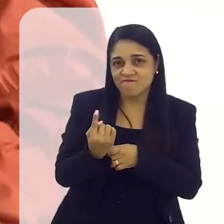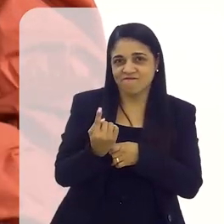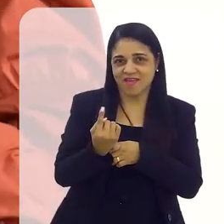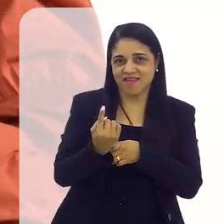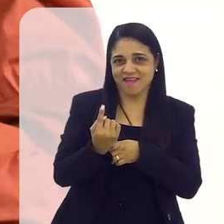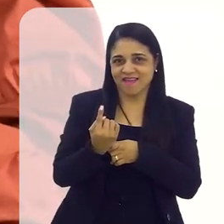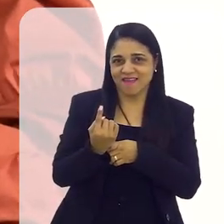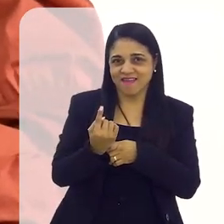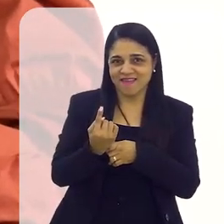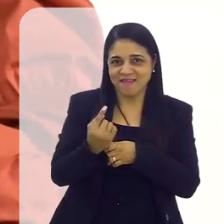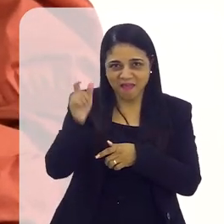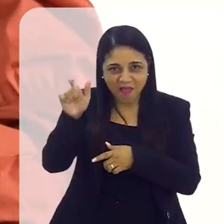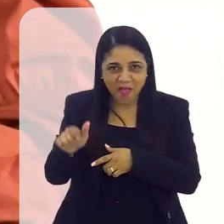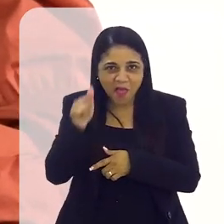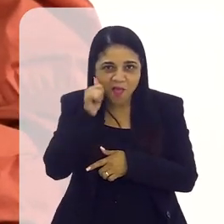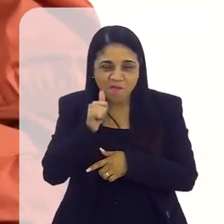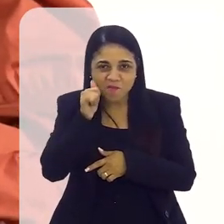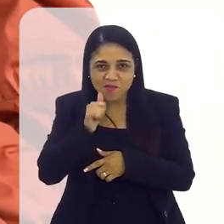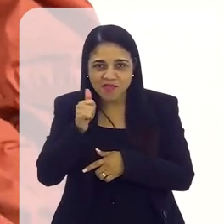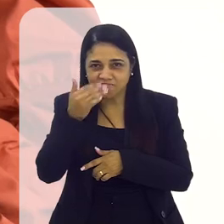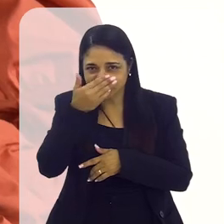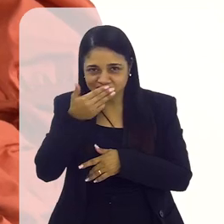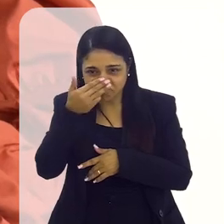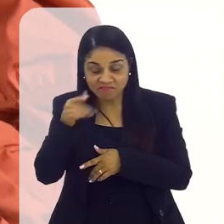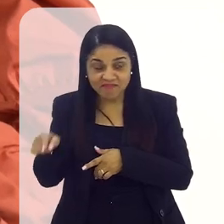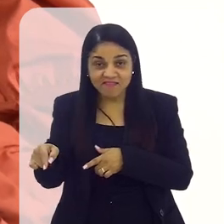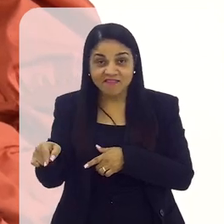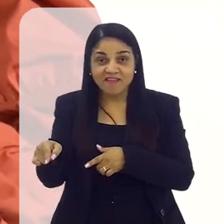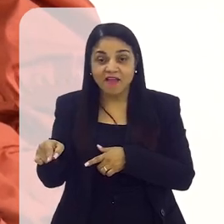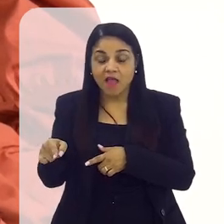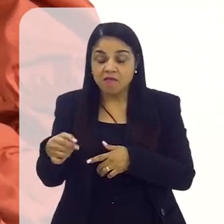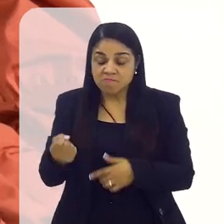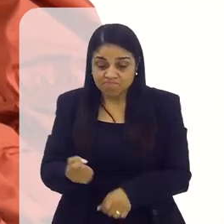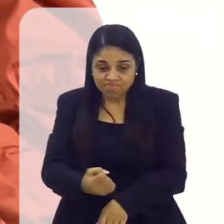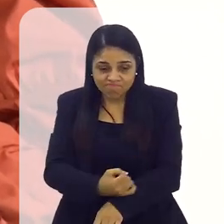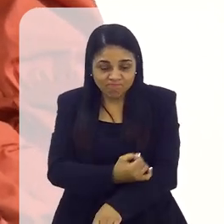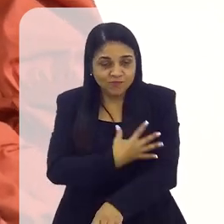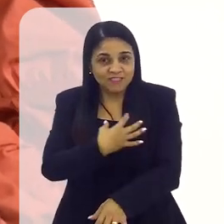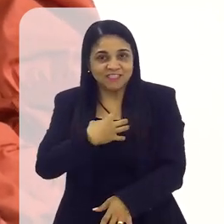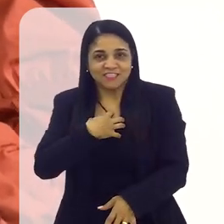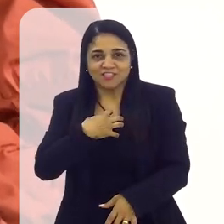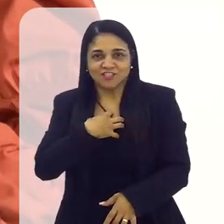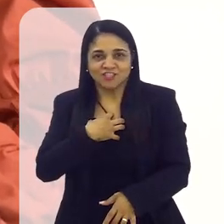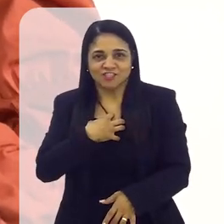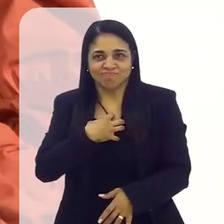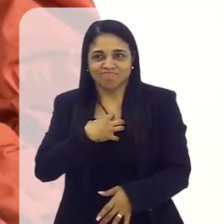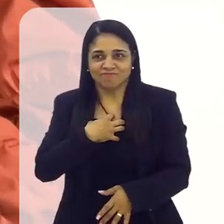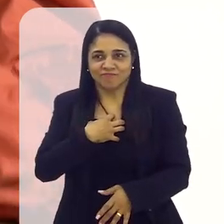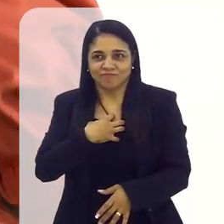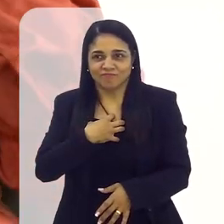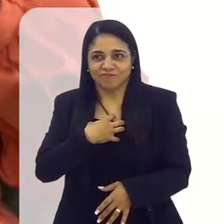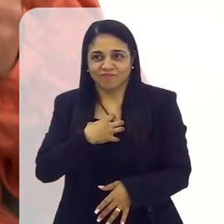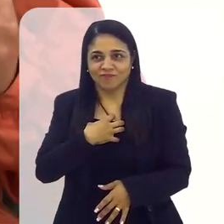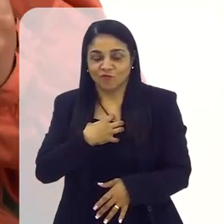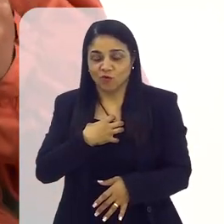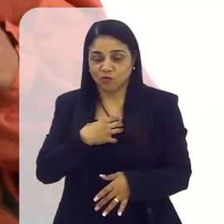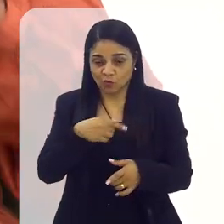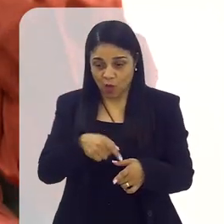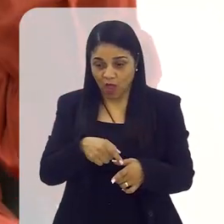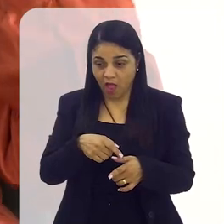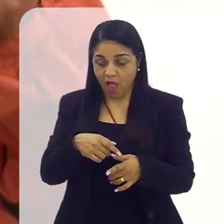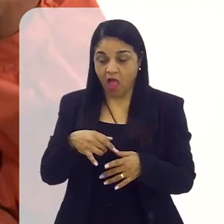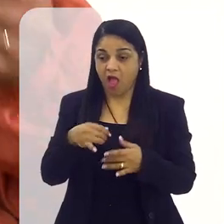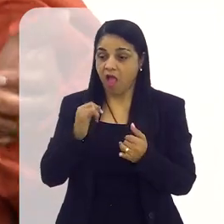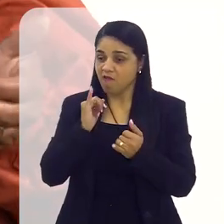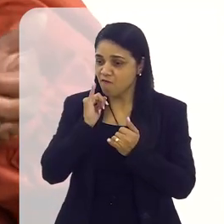E foi muito emocionante, porque quando ela passou as informações